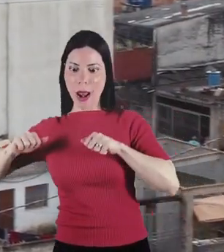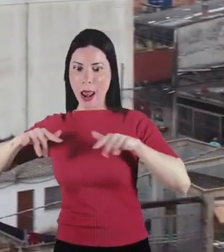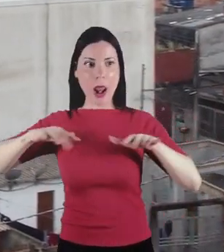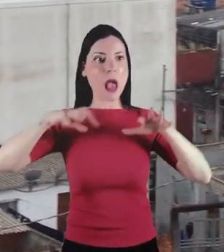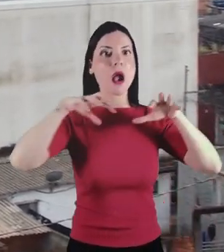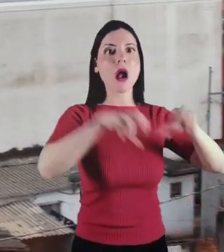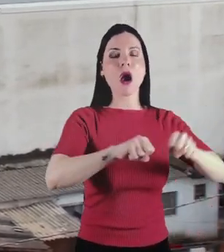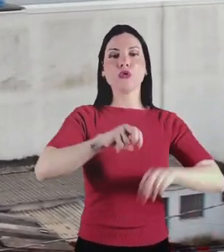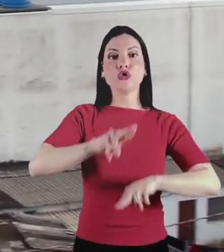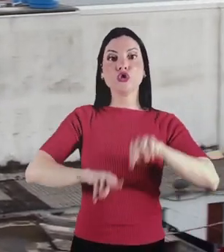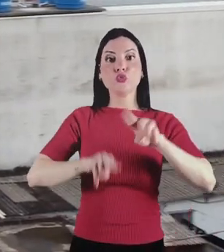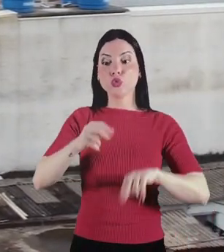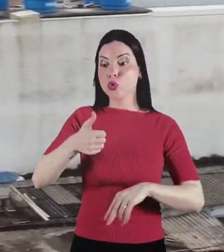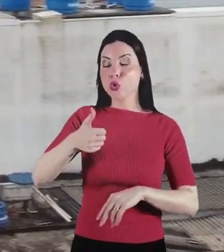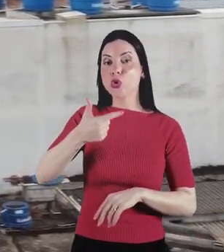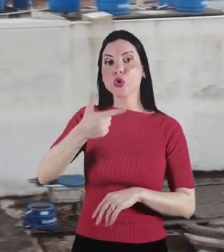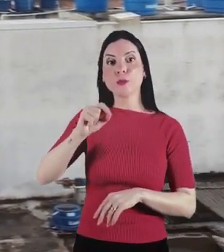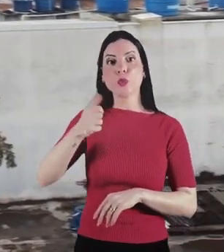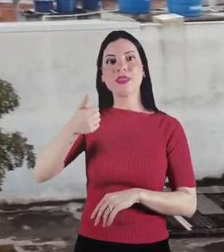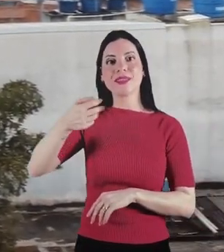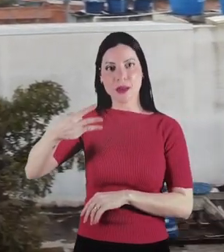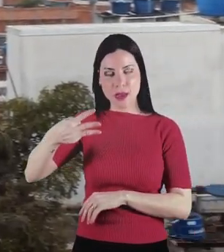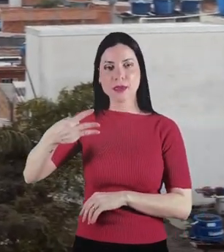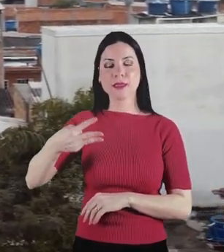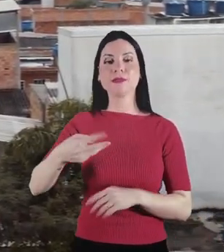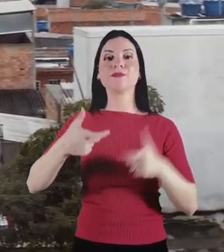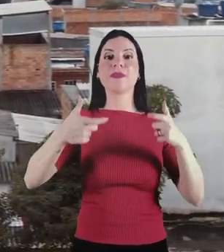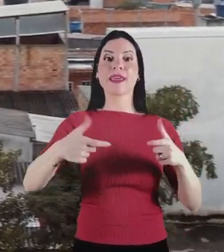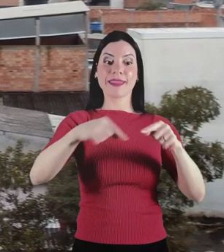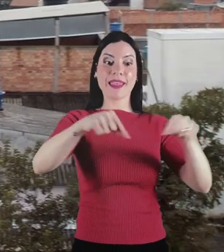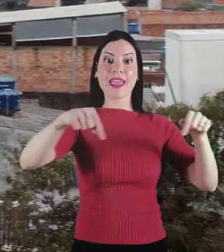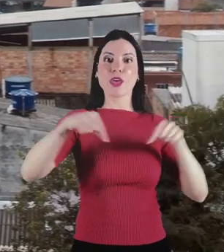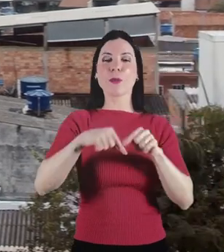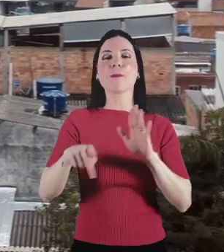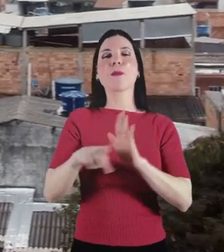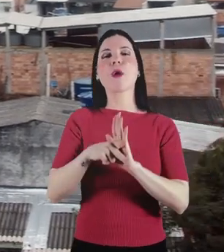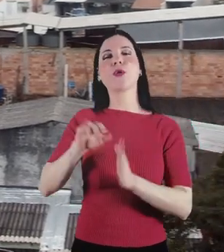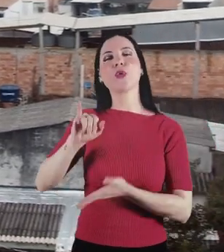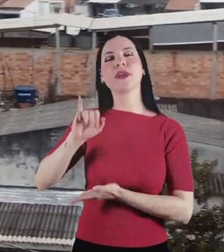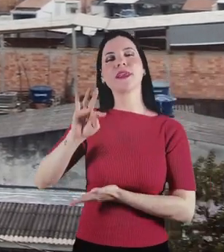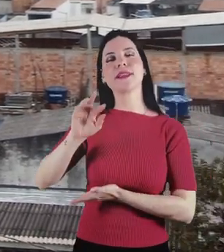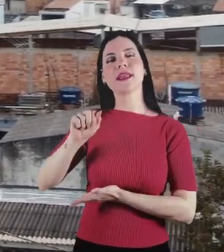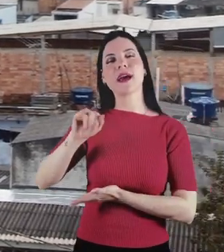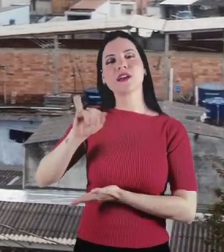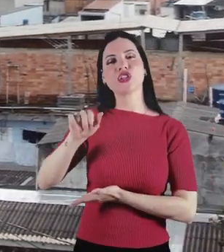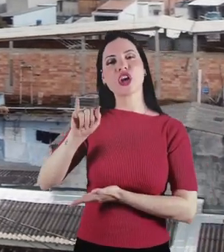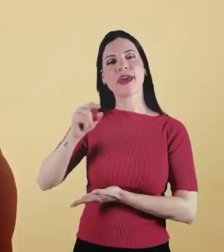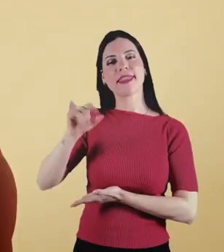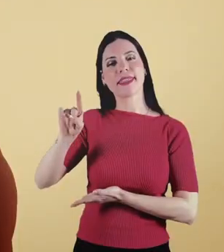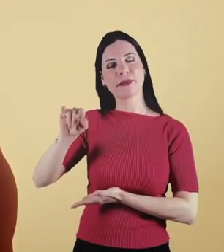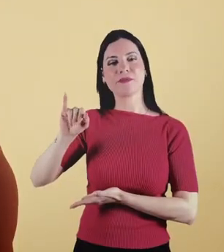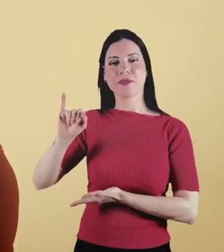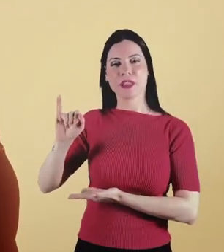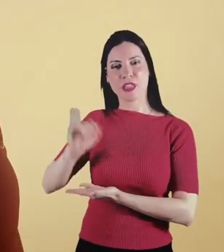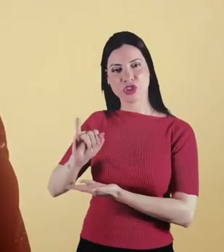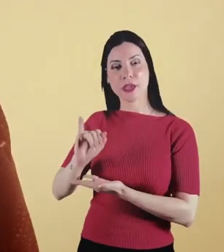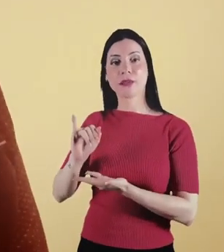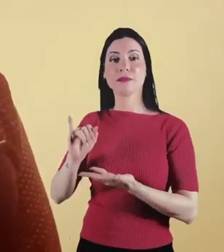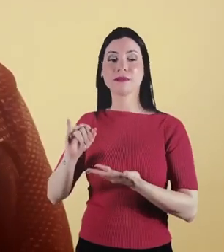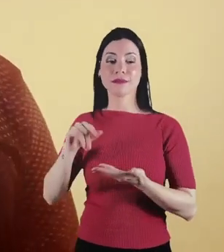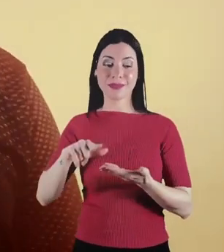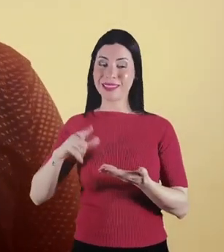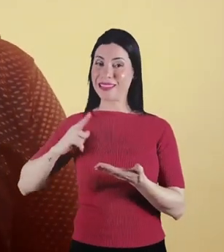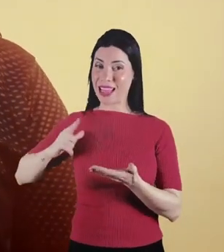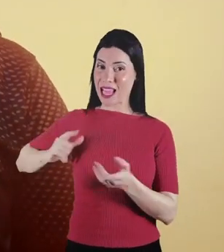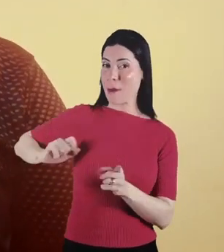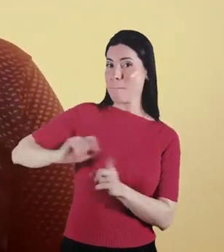A ocupação começou em junho de 2013, no terreno do Itajaí. Aí, sofremos vários